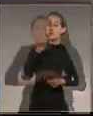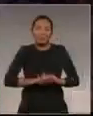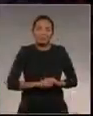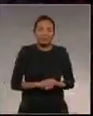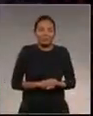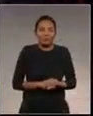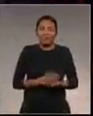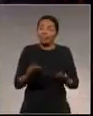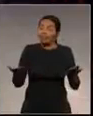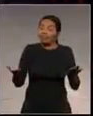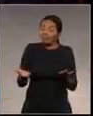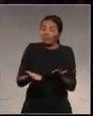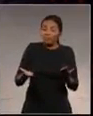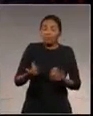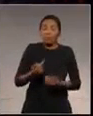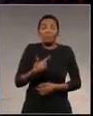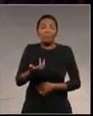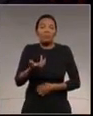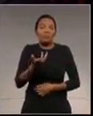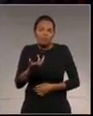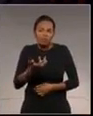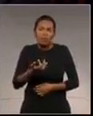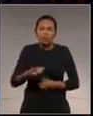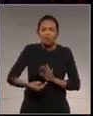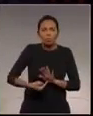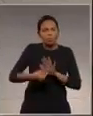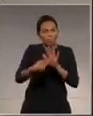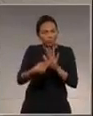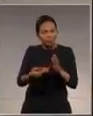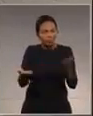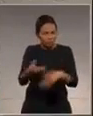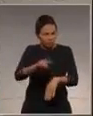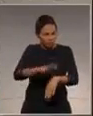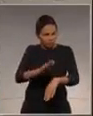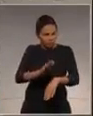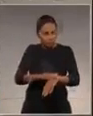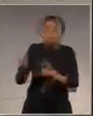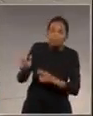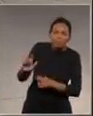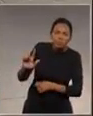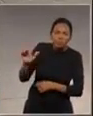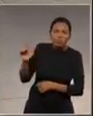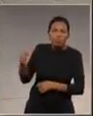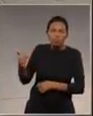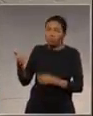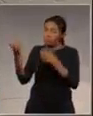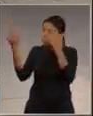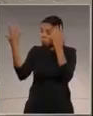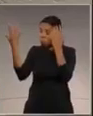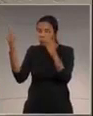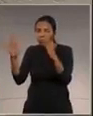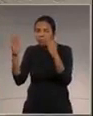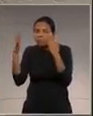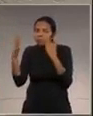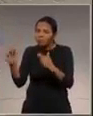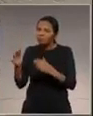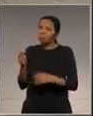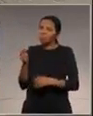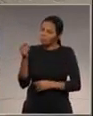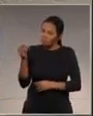em cheio. Gostaria de me reportar nesse momento ao deputado Guerra. Quero parabenizar a vossa excelência